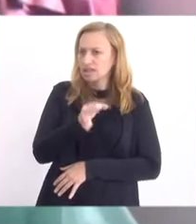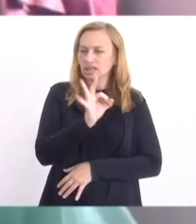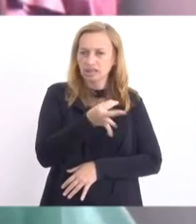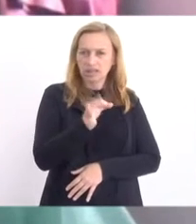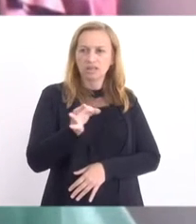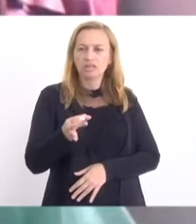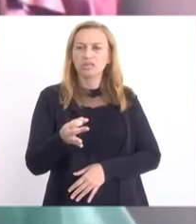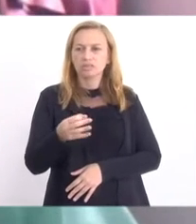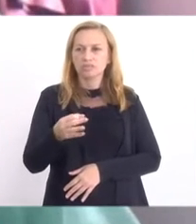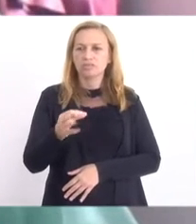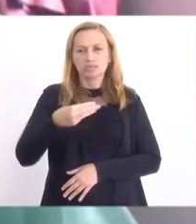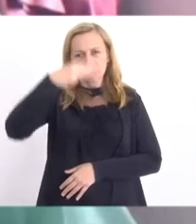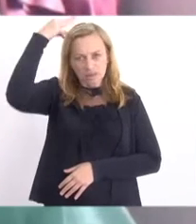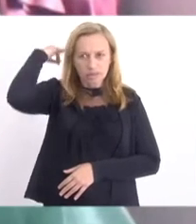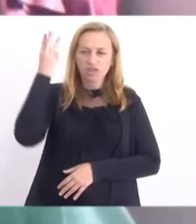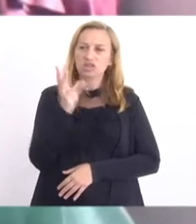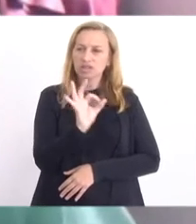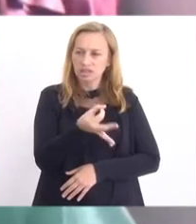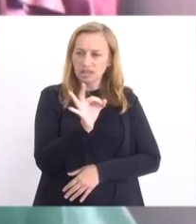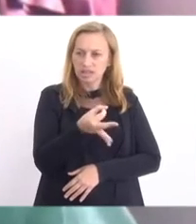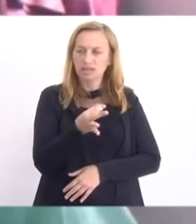O parágrafo o